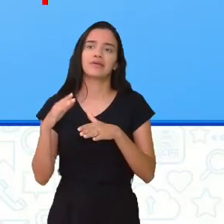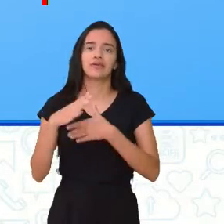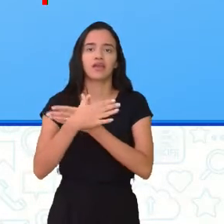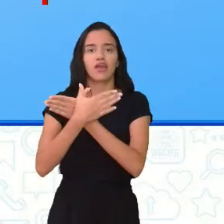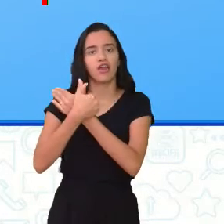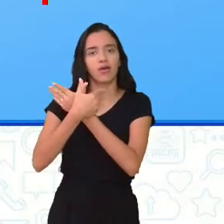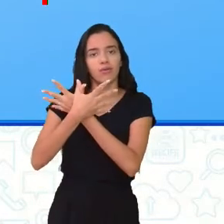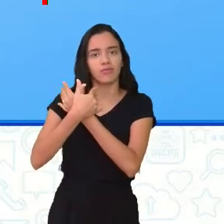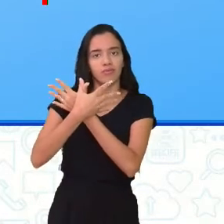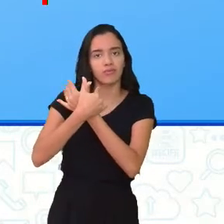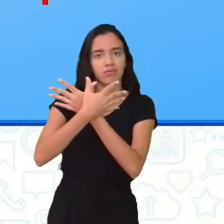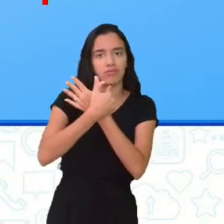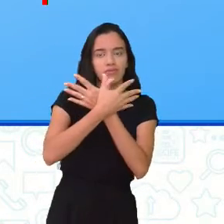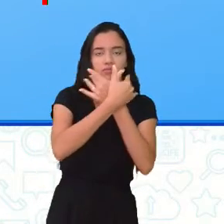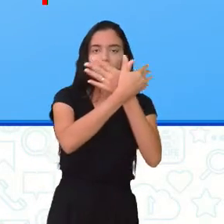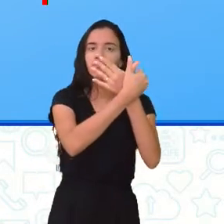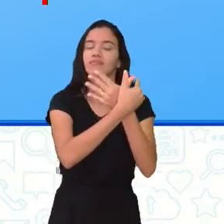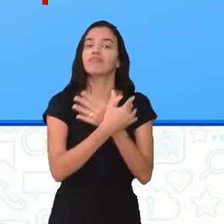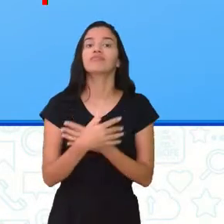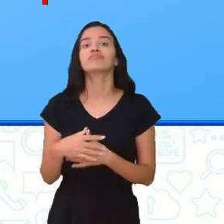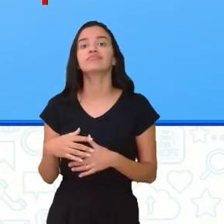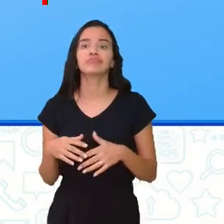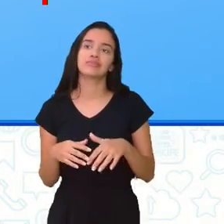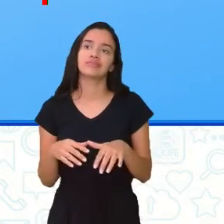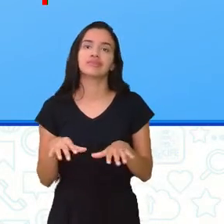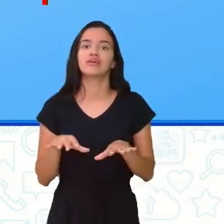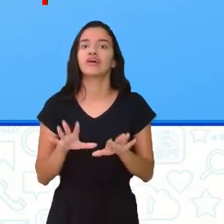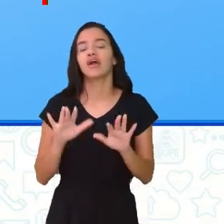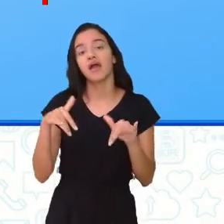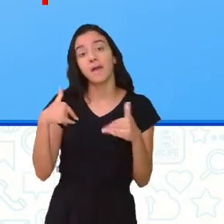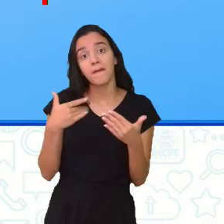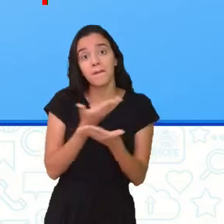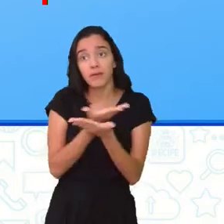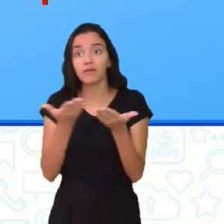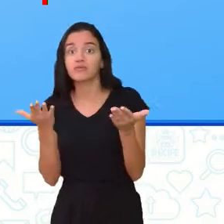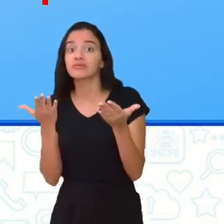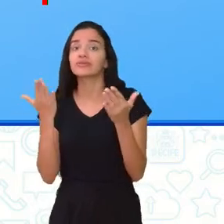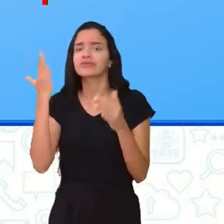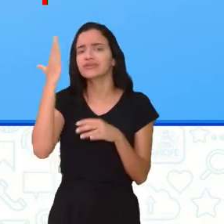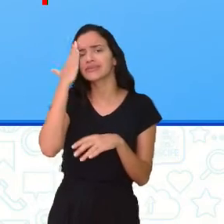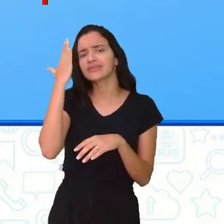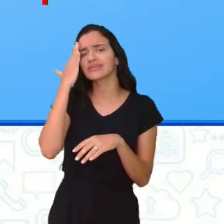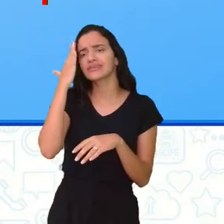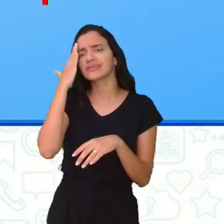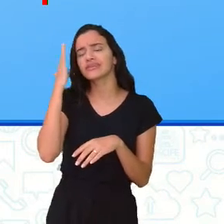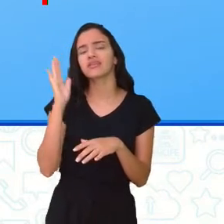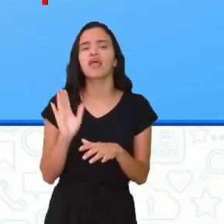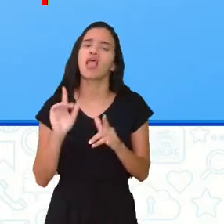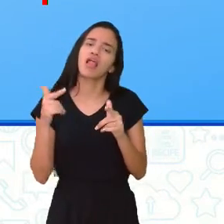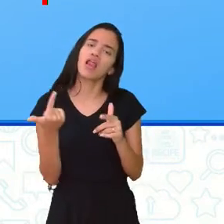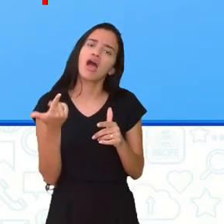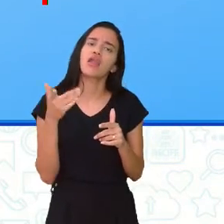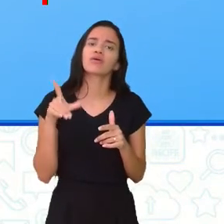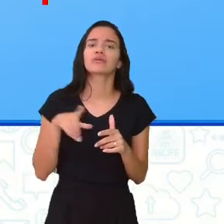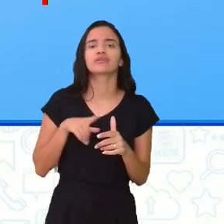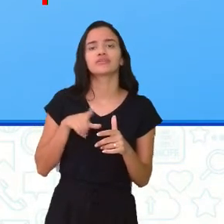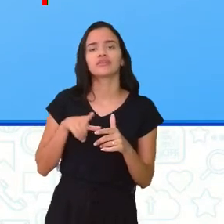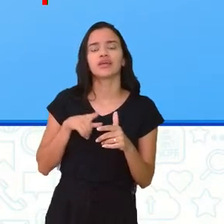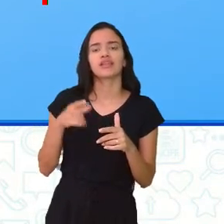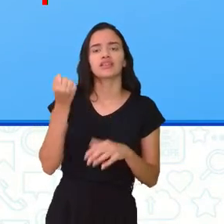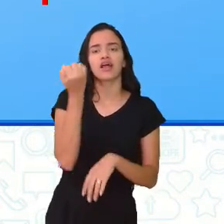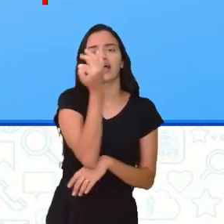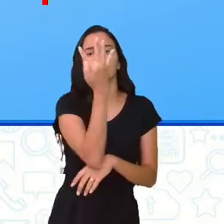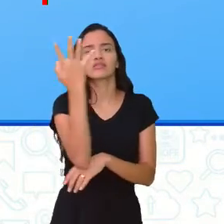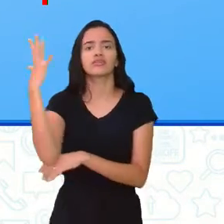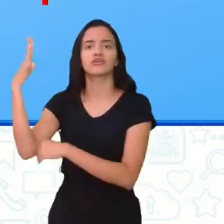borboletinha, que, pra vocês entenderem, é claro que o que tem na natureza não